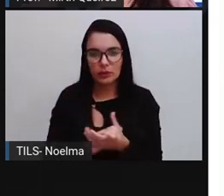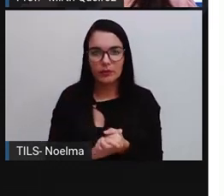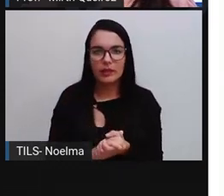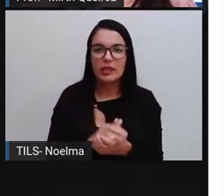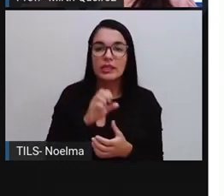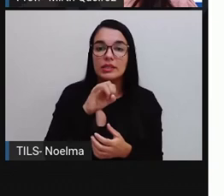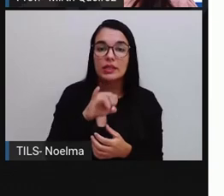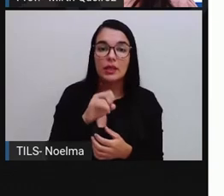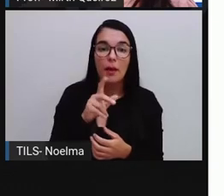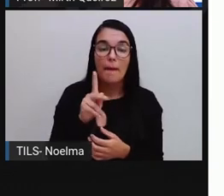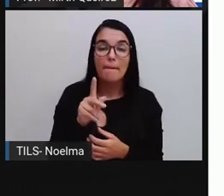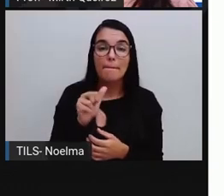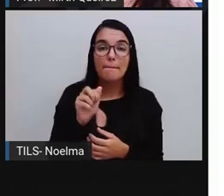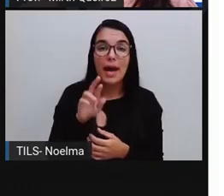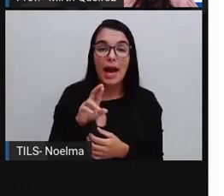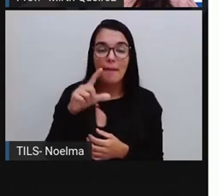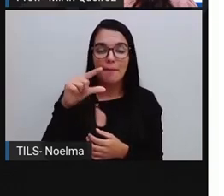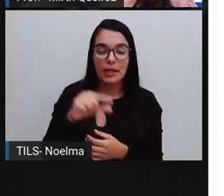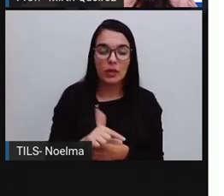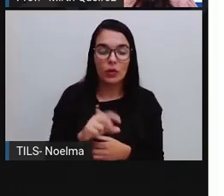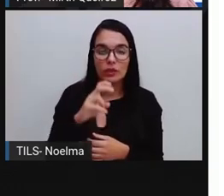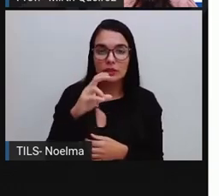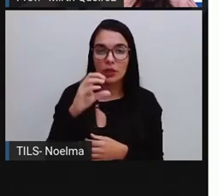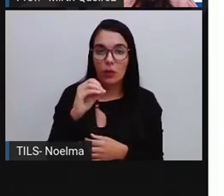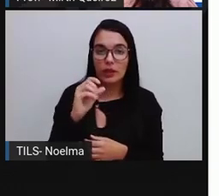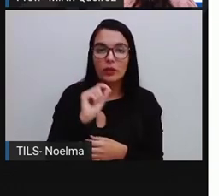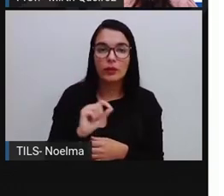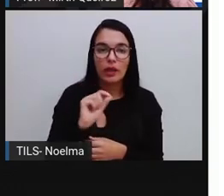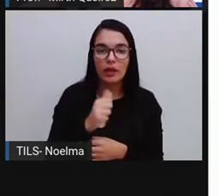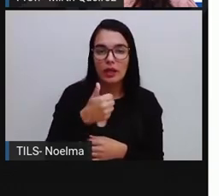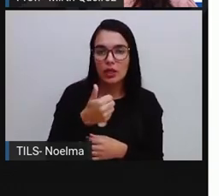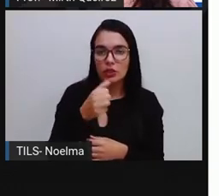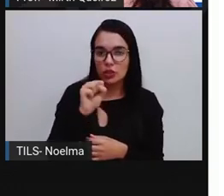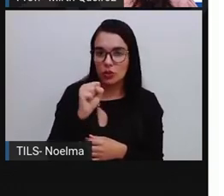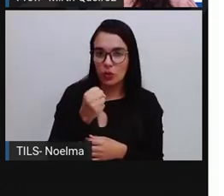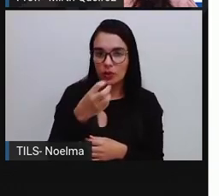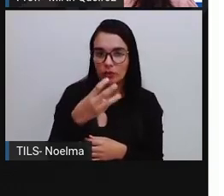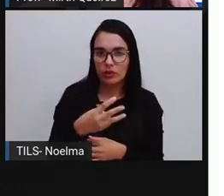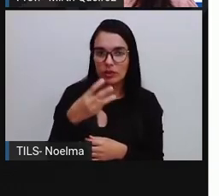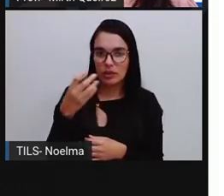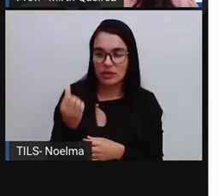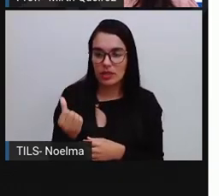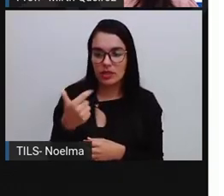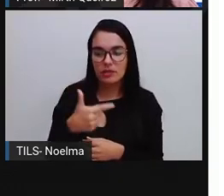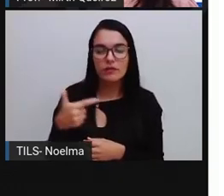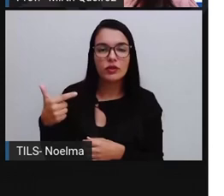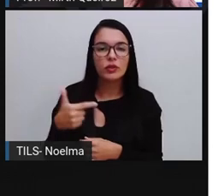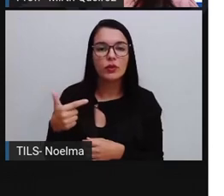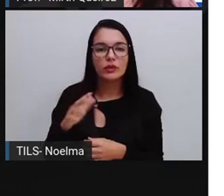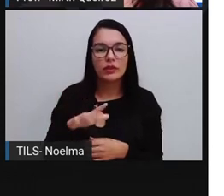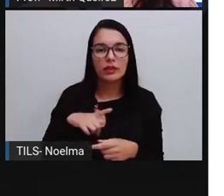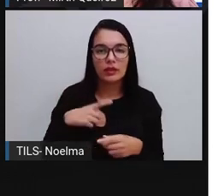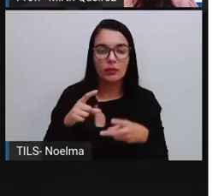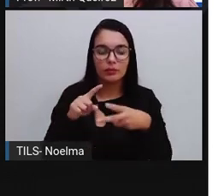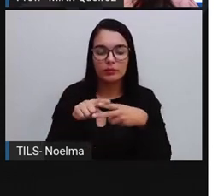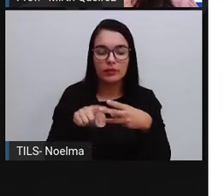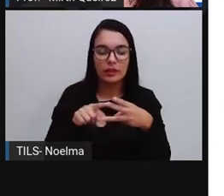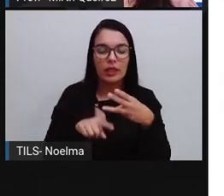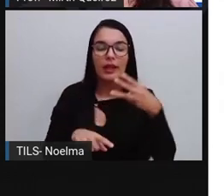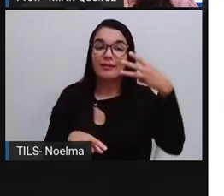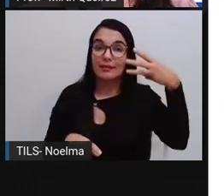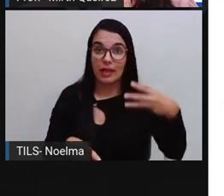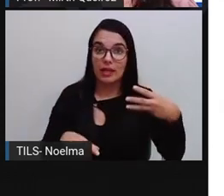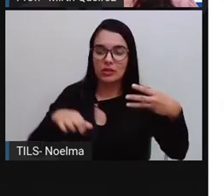menor que cinquenta. Então, os menores que cinquenta são dezoito, trinta e seis e vinte e dois. São três números de